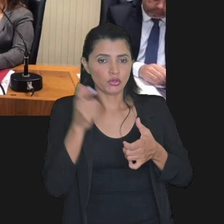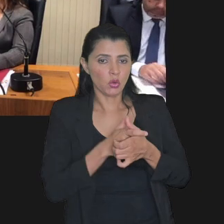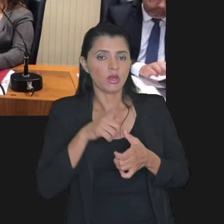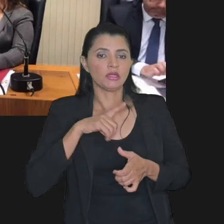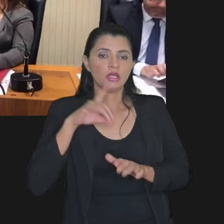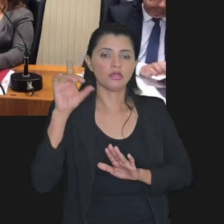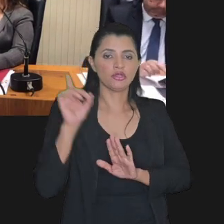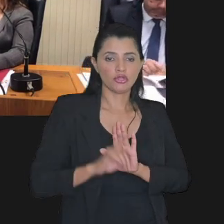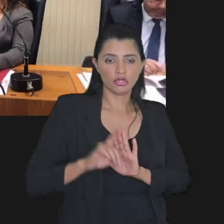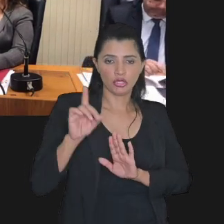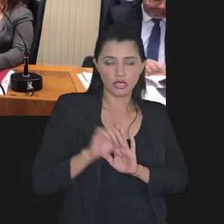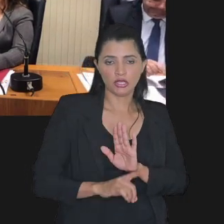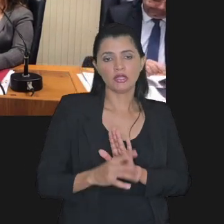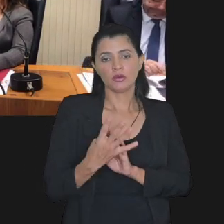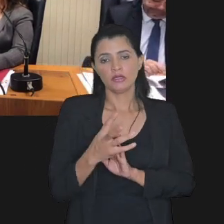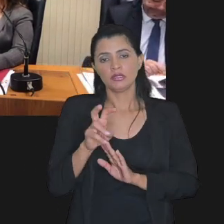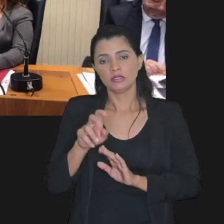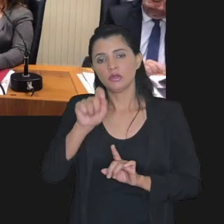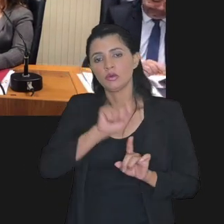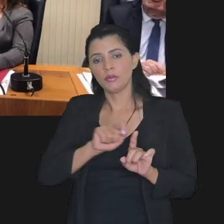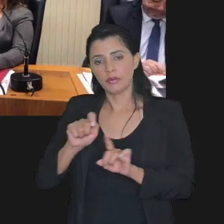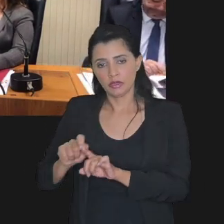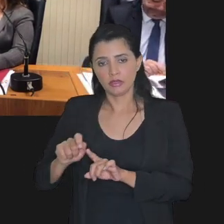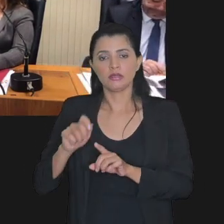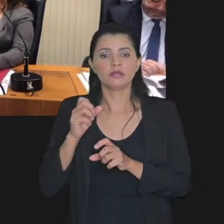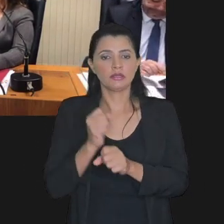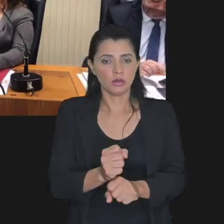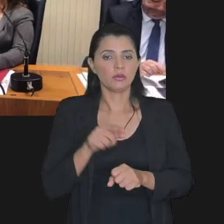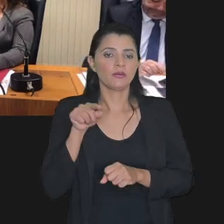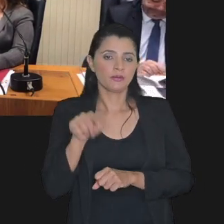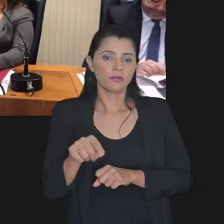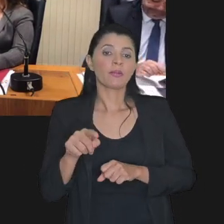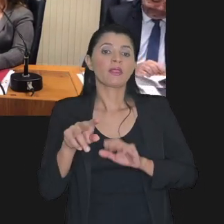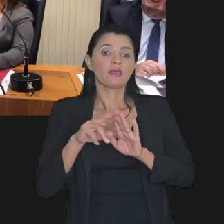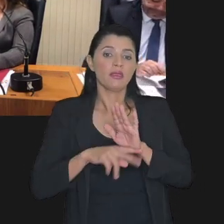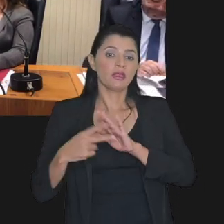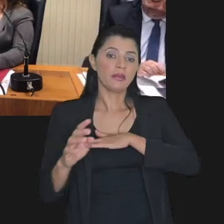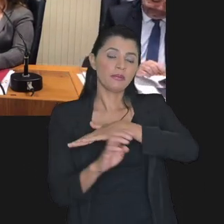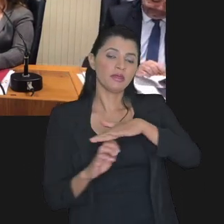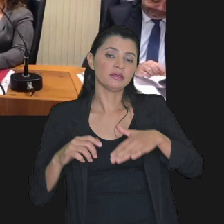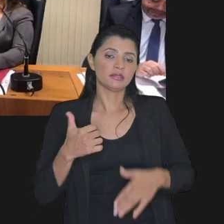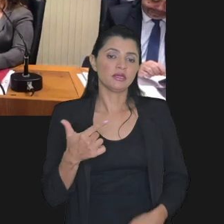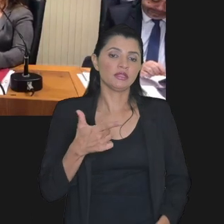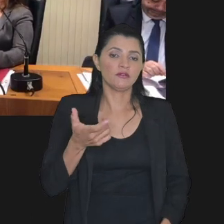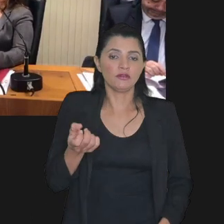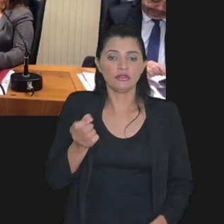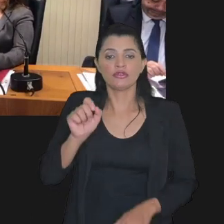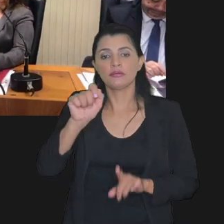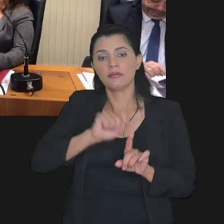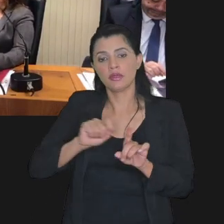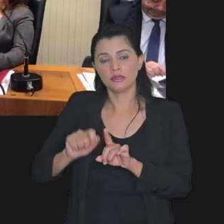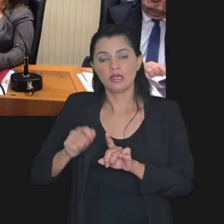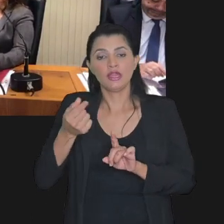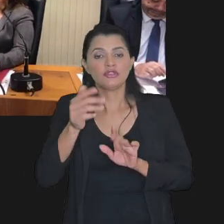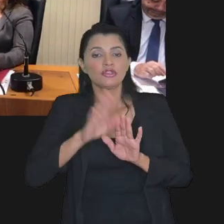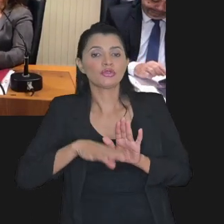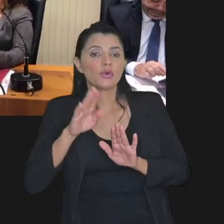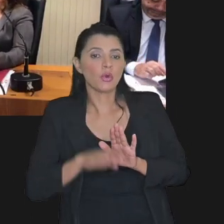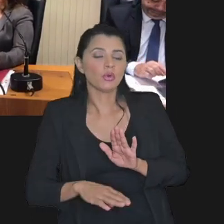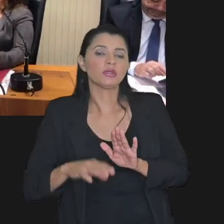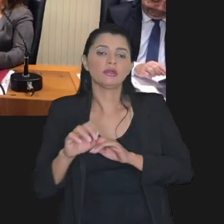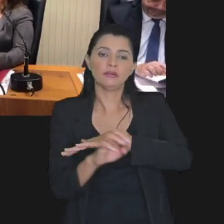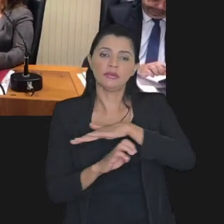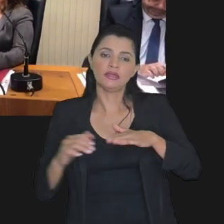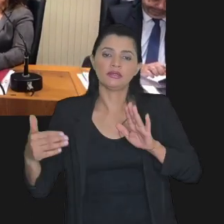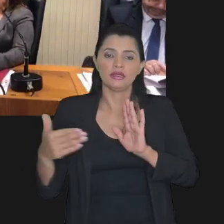o direito aos 145 meses regra específica para empresa em RJ 120 meses e que o desconto da empresa em RJ é